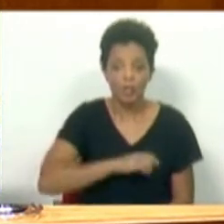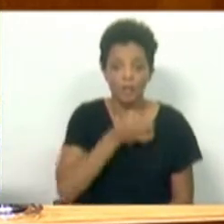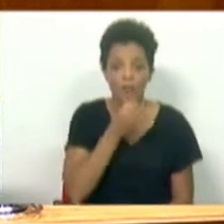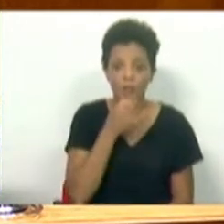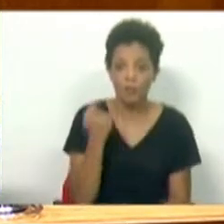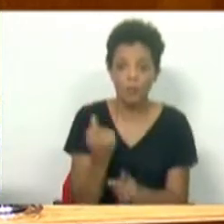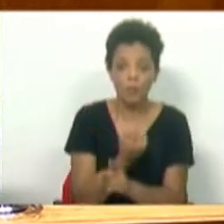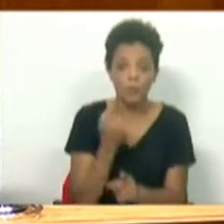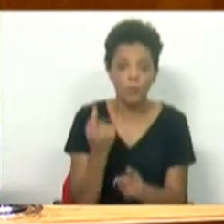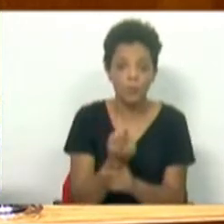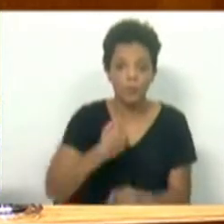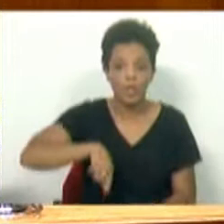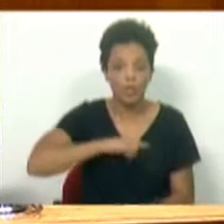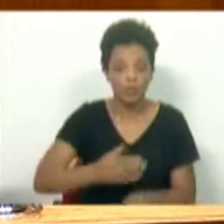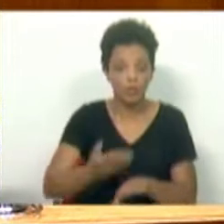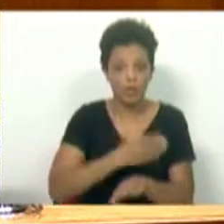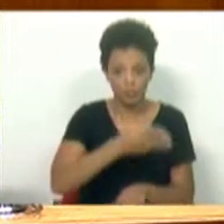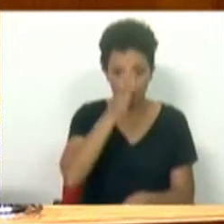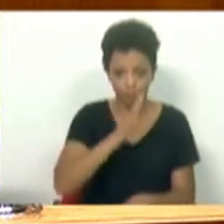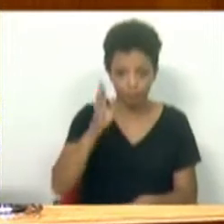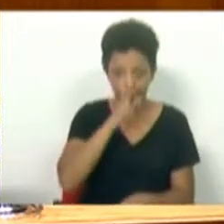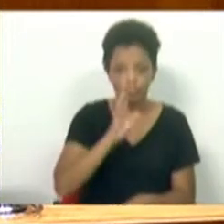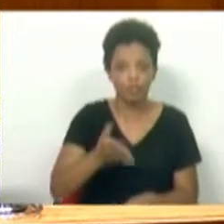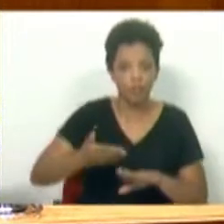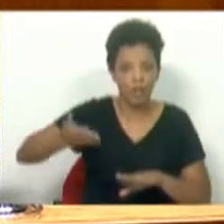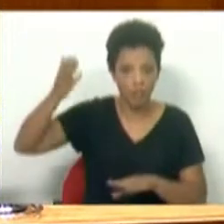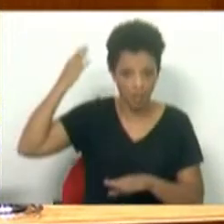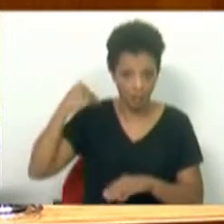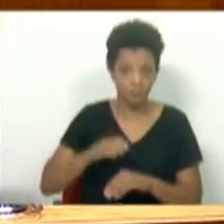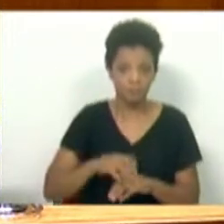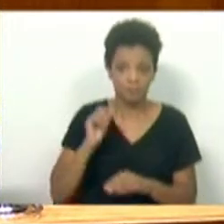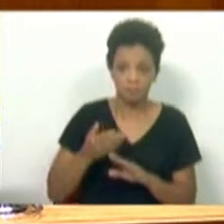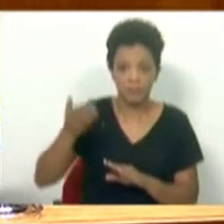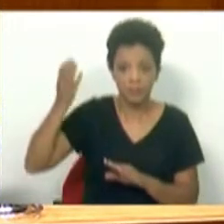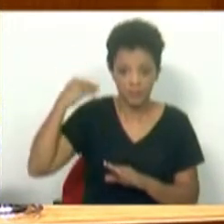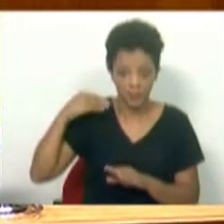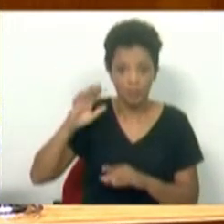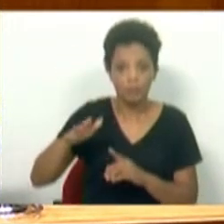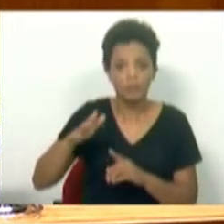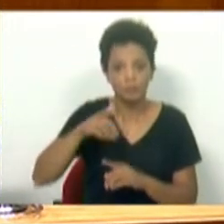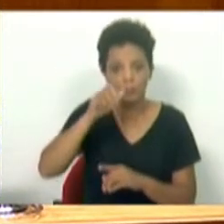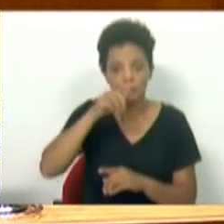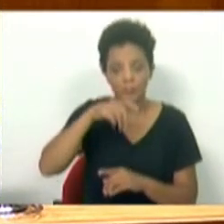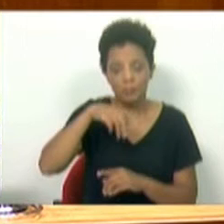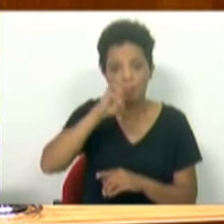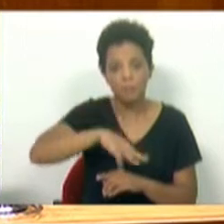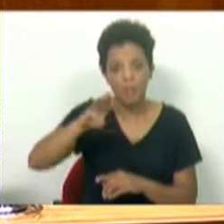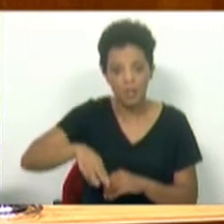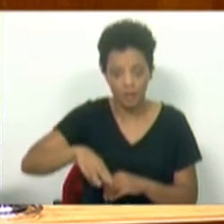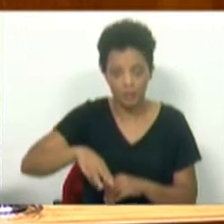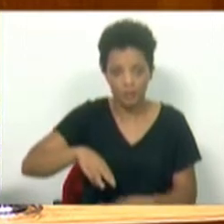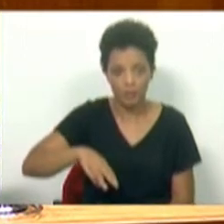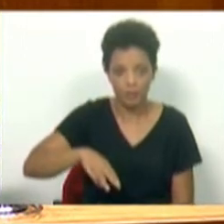falar de uma coisa que não tínhamos já implementado no passado, e no passado atingiu dezenas de milhares de